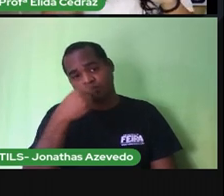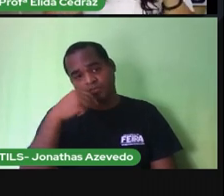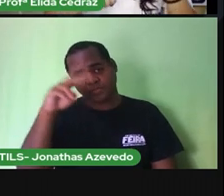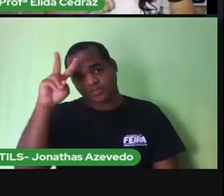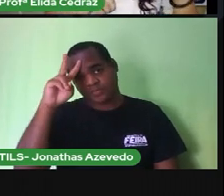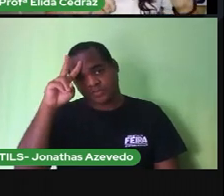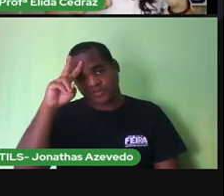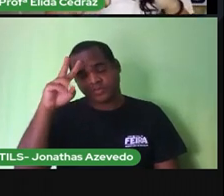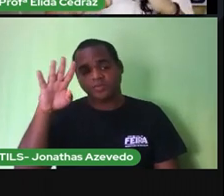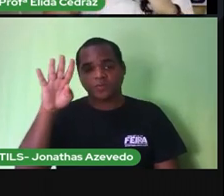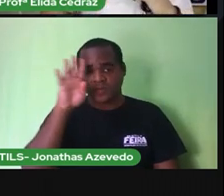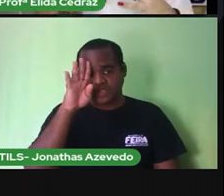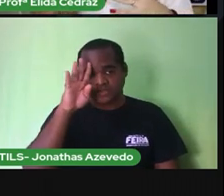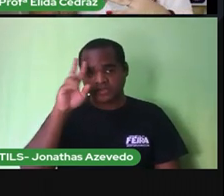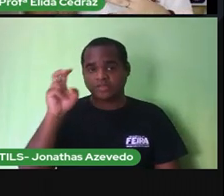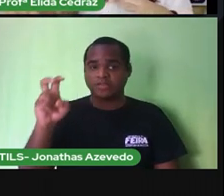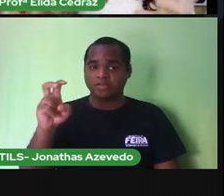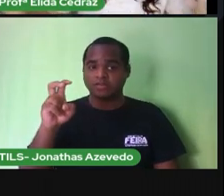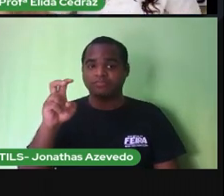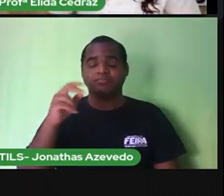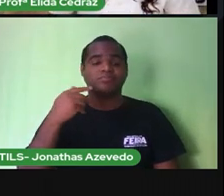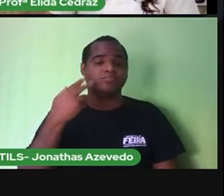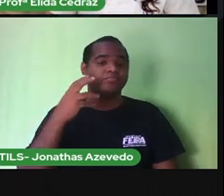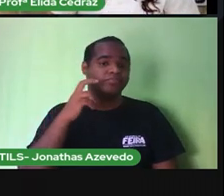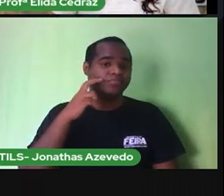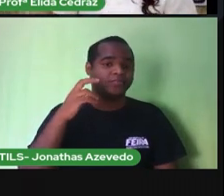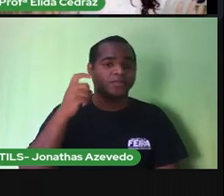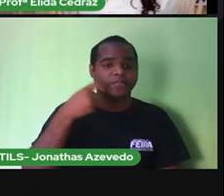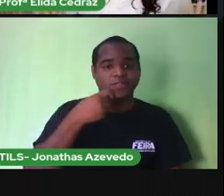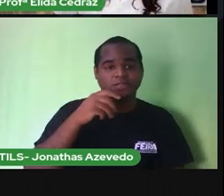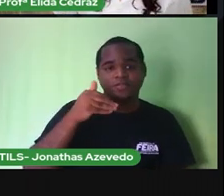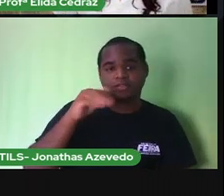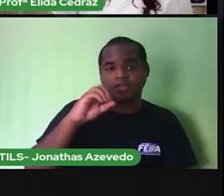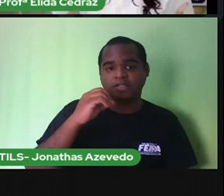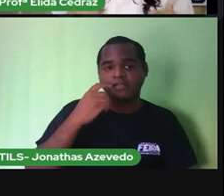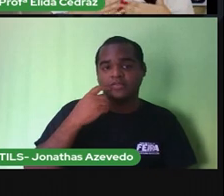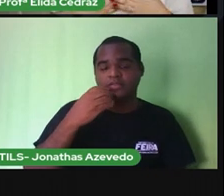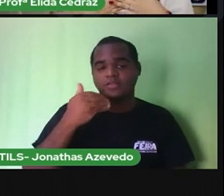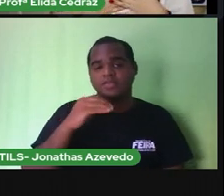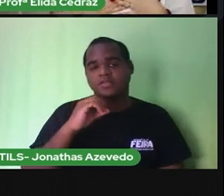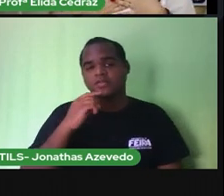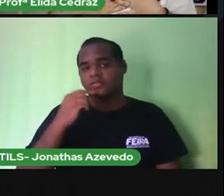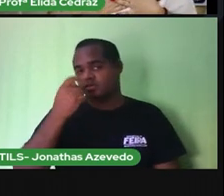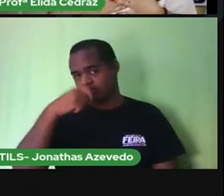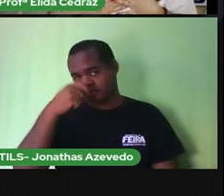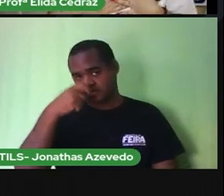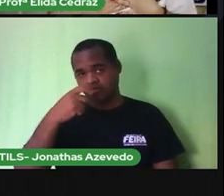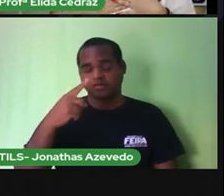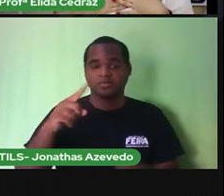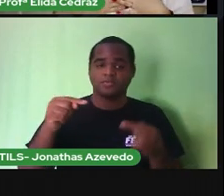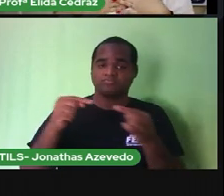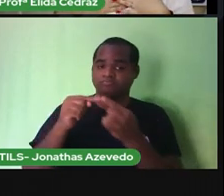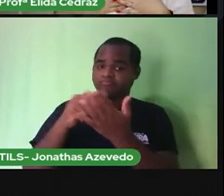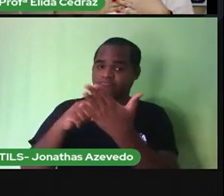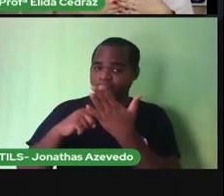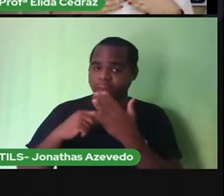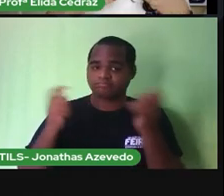-feira na quarta-feira tem cinco na sexta-feira tem dez a mesma coisa quando eu cuido de mim